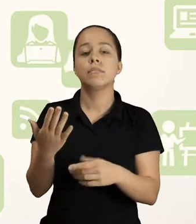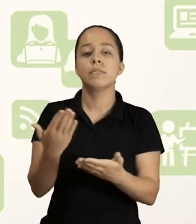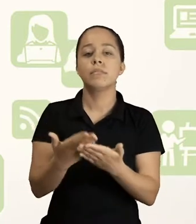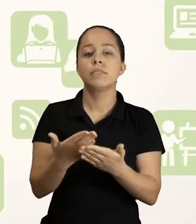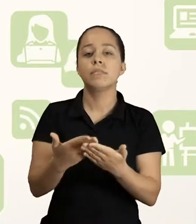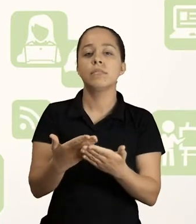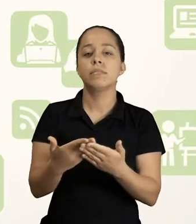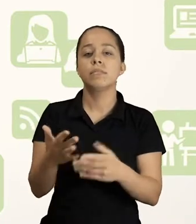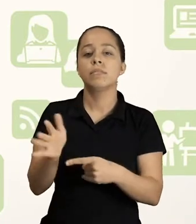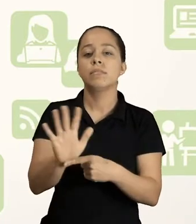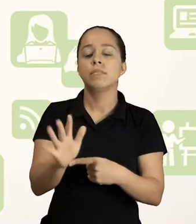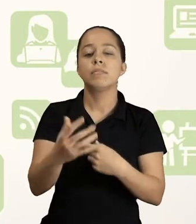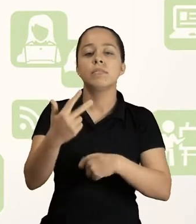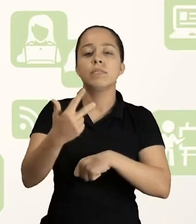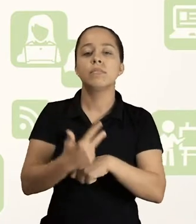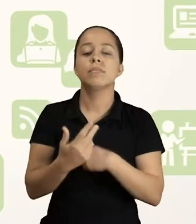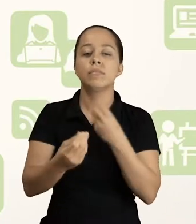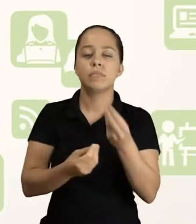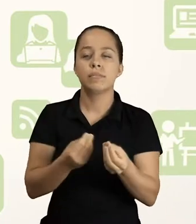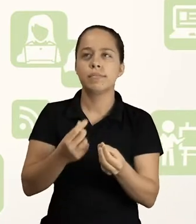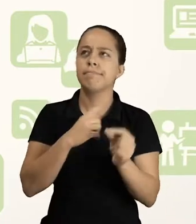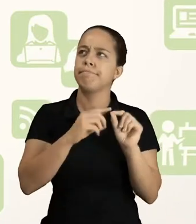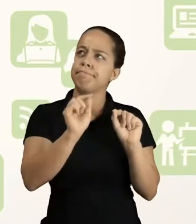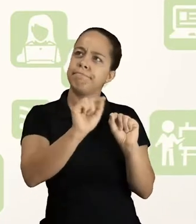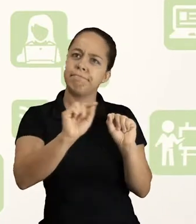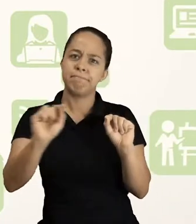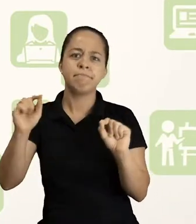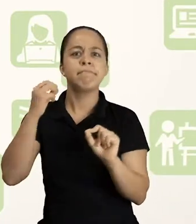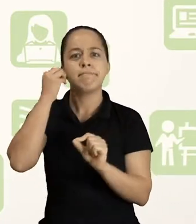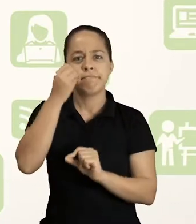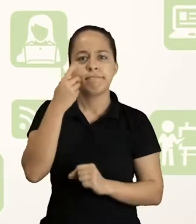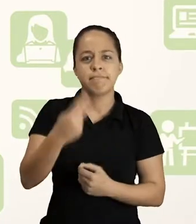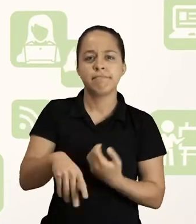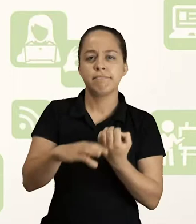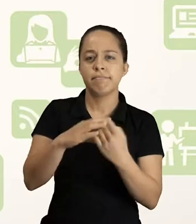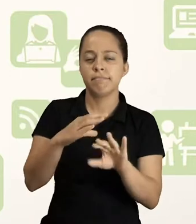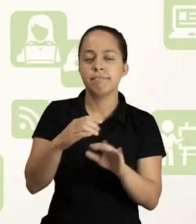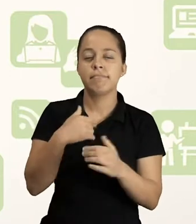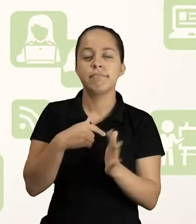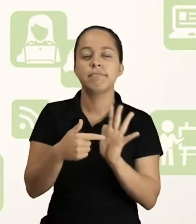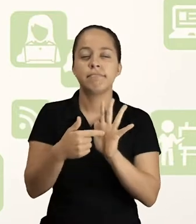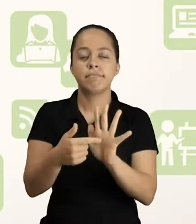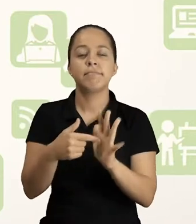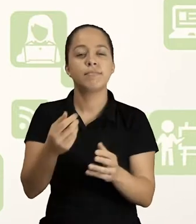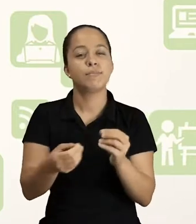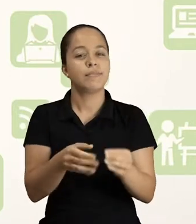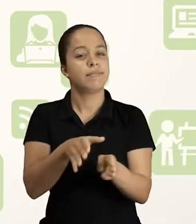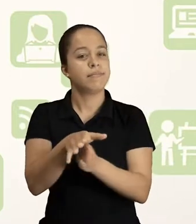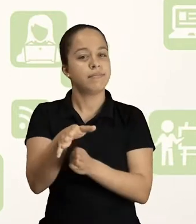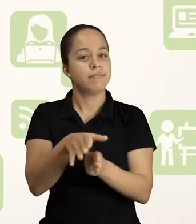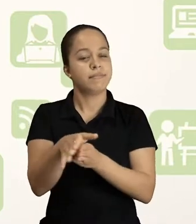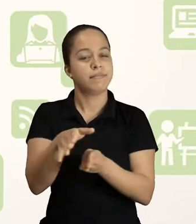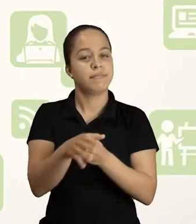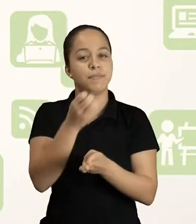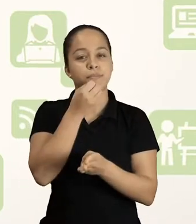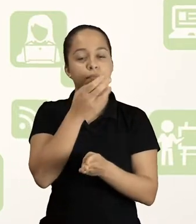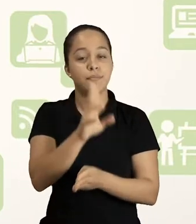E a partir dessas experiências, vou mostrar agora algumas dicas úteis para aprimorar nossa produção audiovisual.